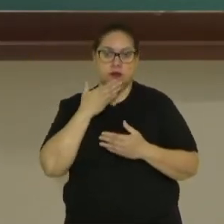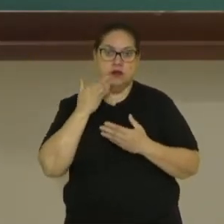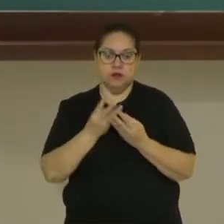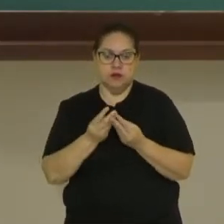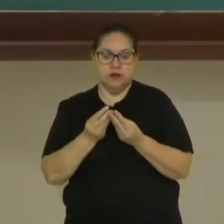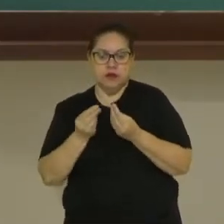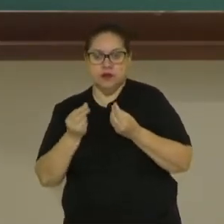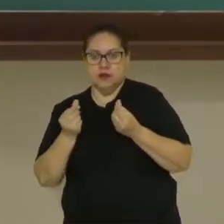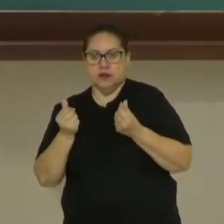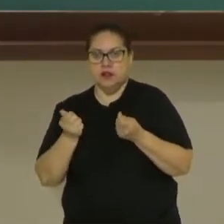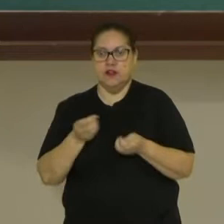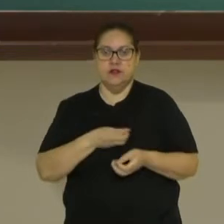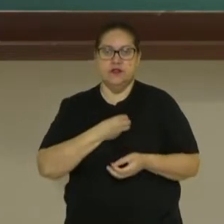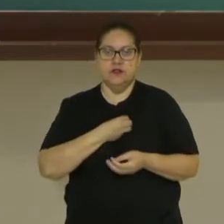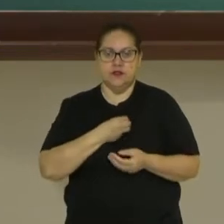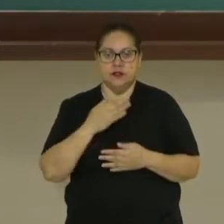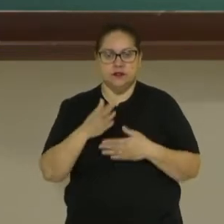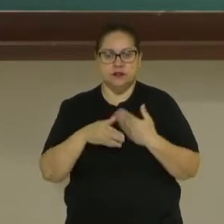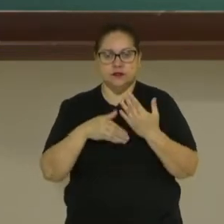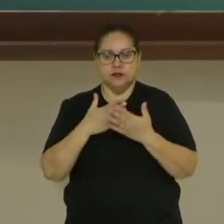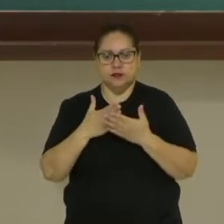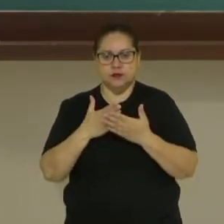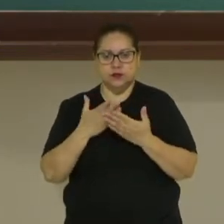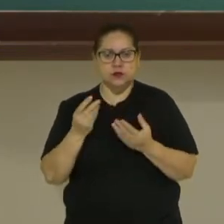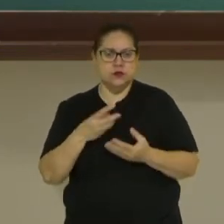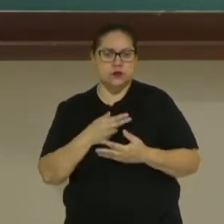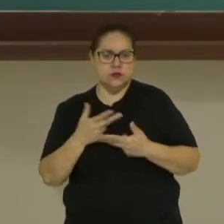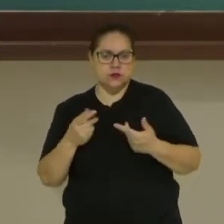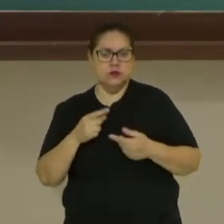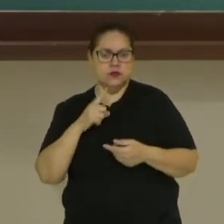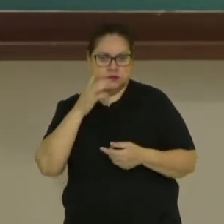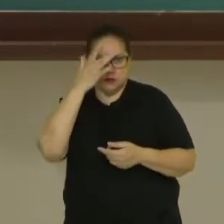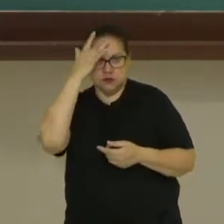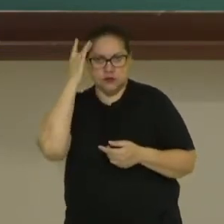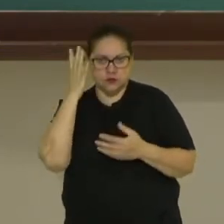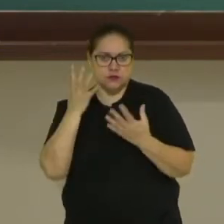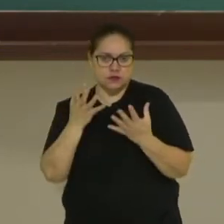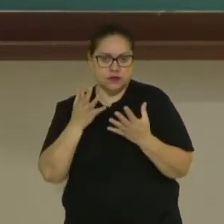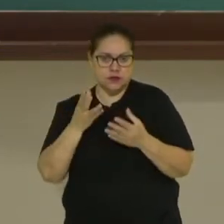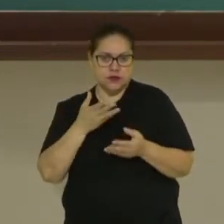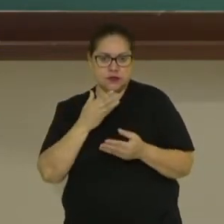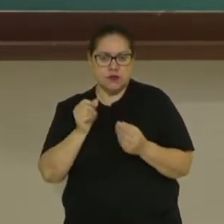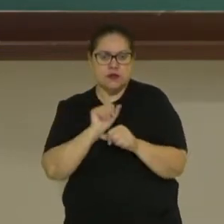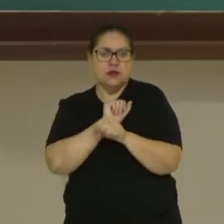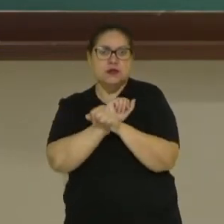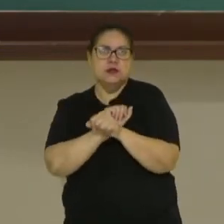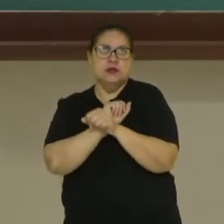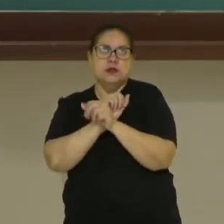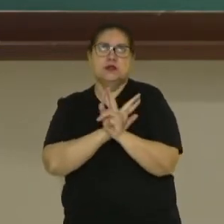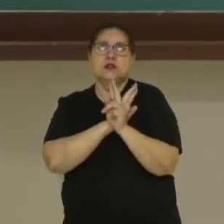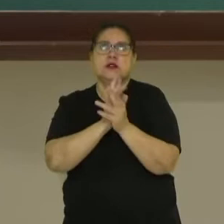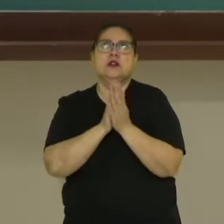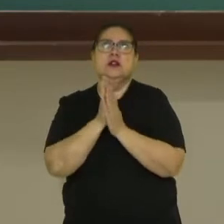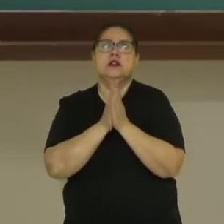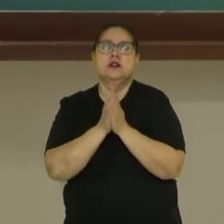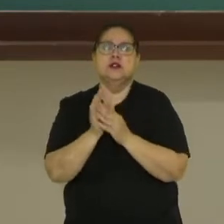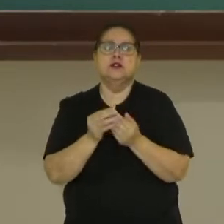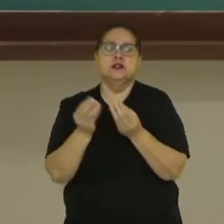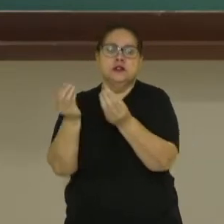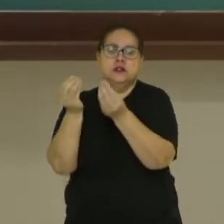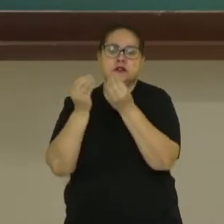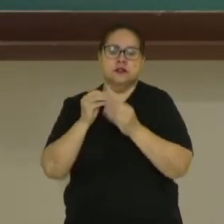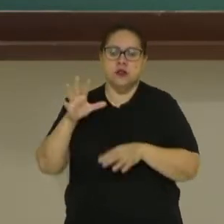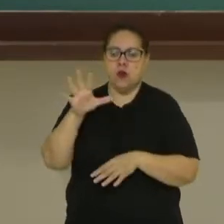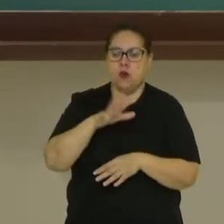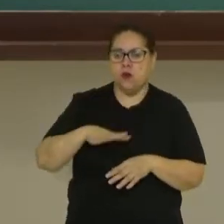a sua vida, né? E assim por diante. São condições que as pessoas têm de esperança, né? De receber em outra